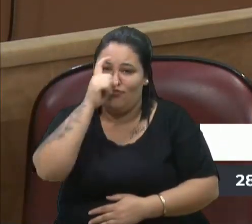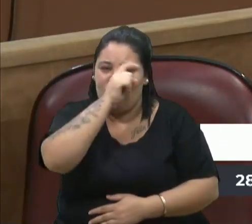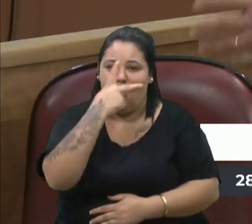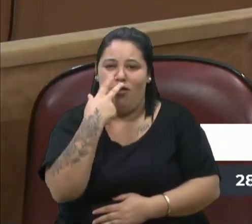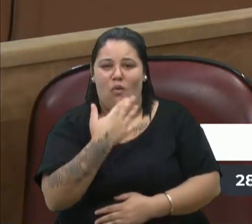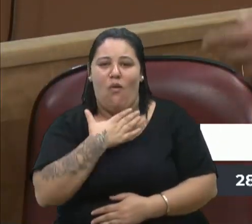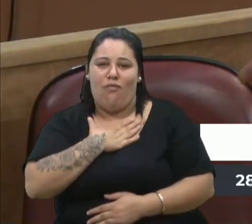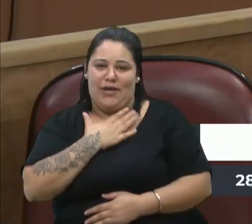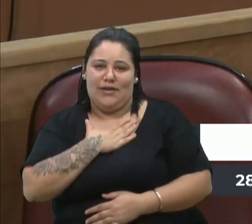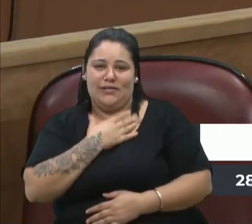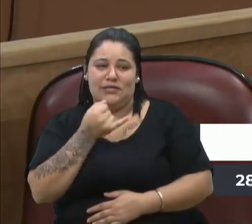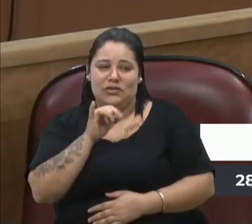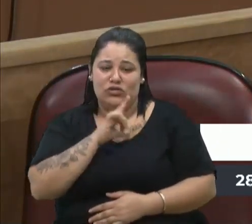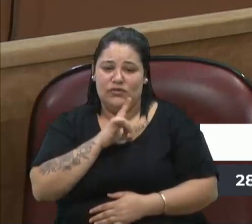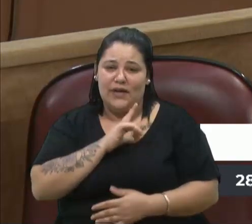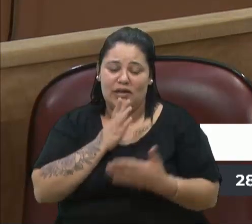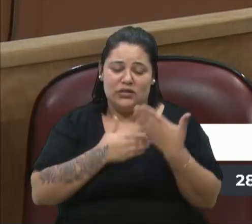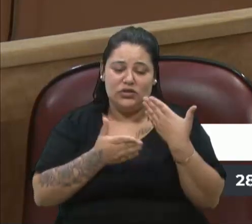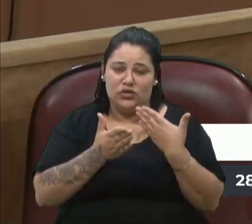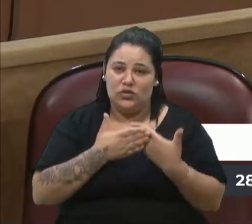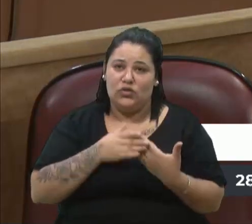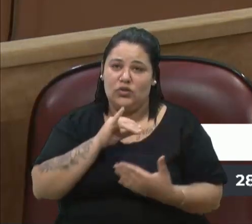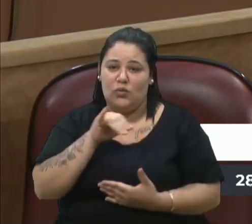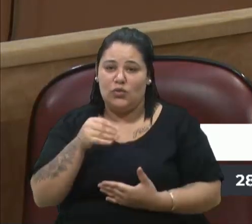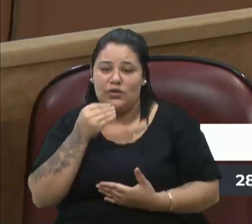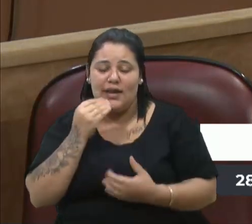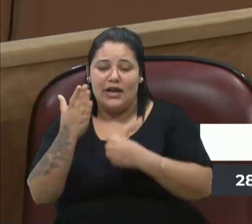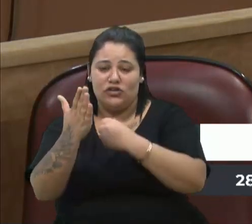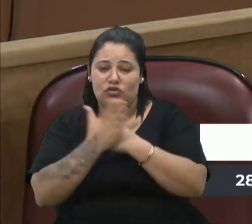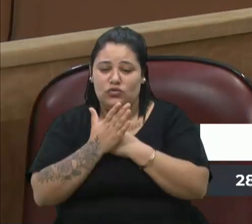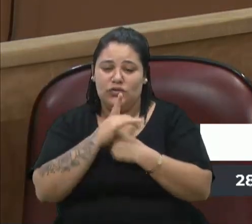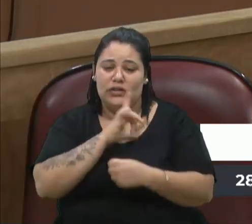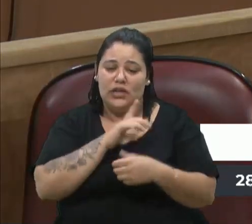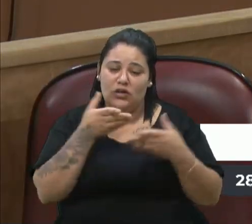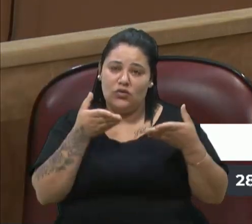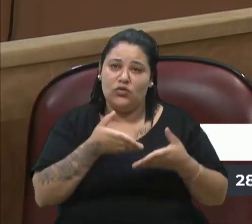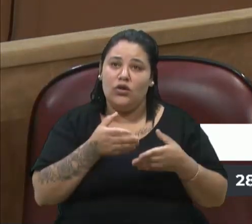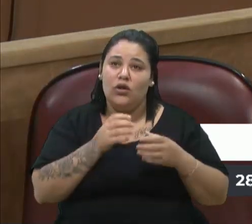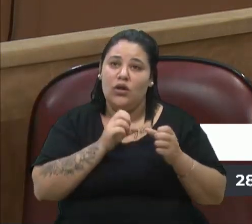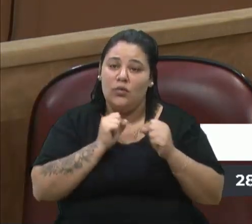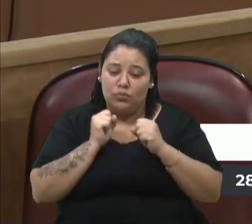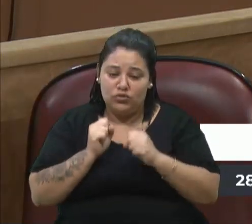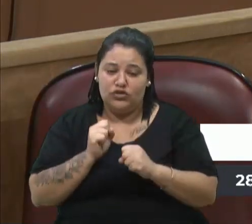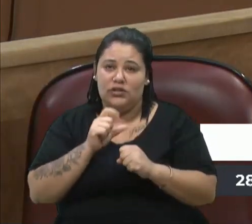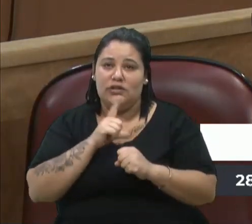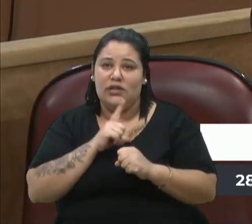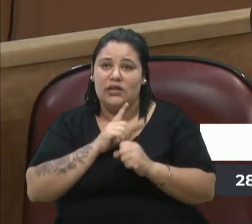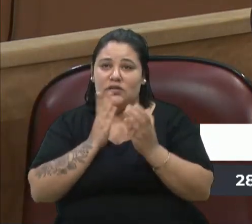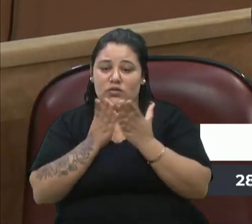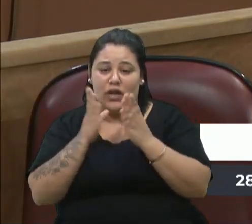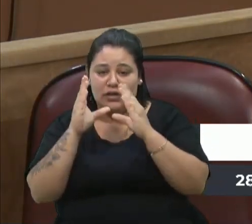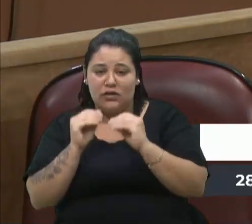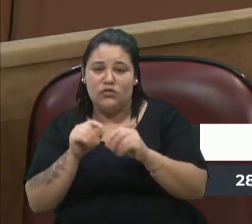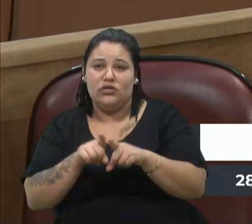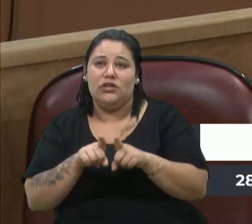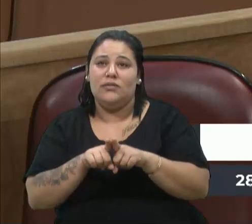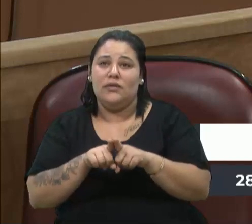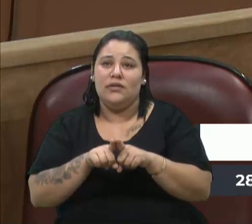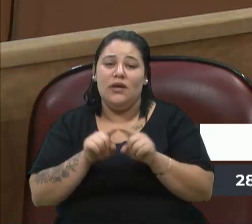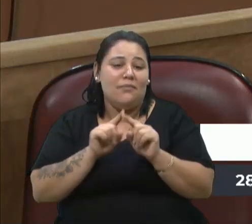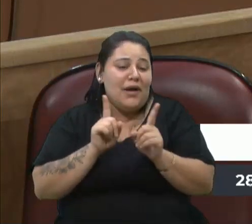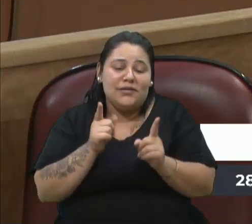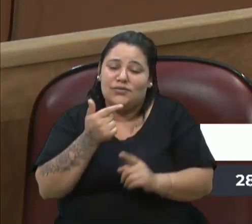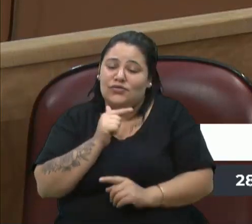talvez se eu tivesse todo esse auxílio que temos hoje, talvez eu poderia ter estudado de noite, vereador Lucas, mas não tive